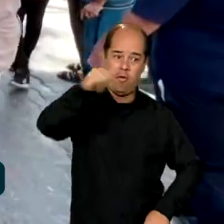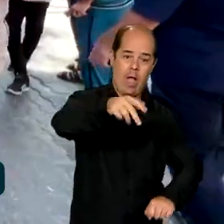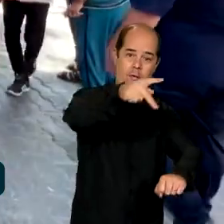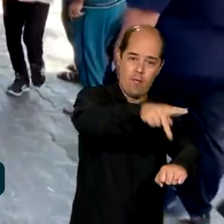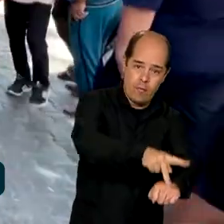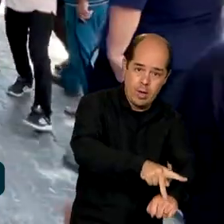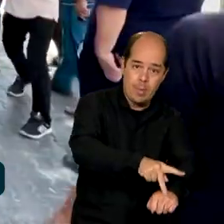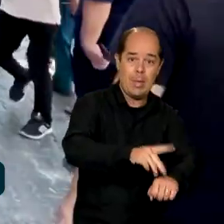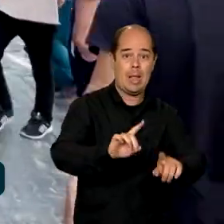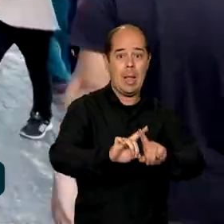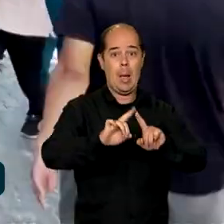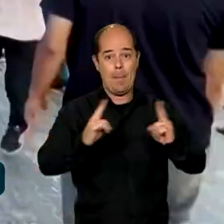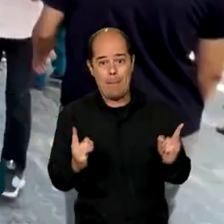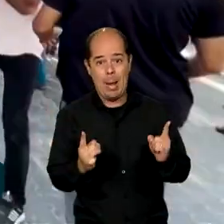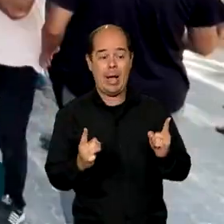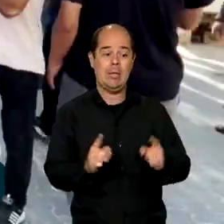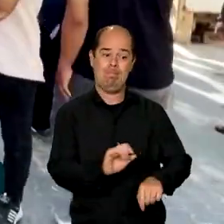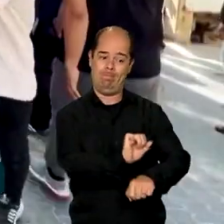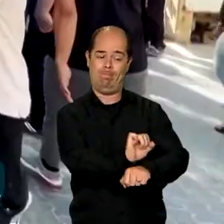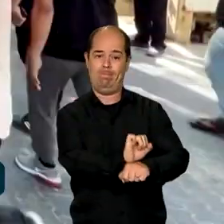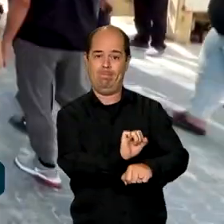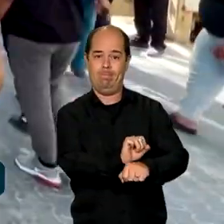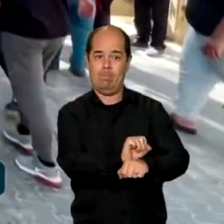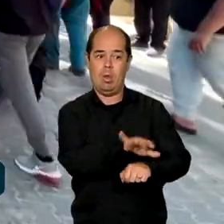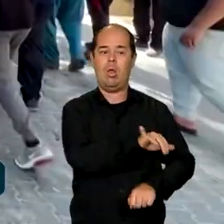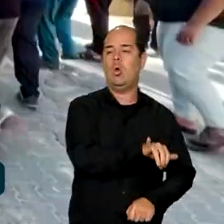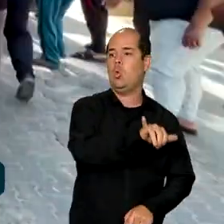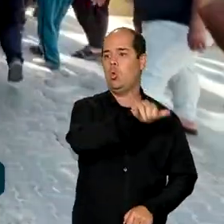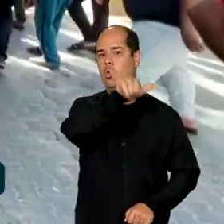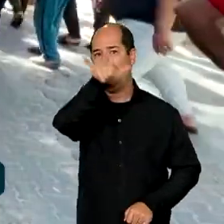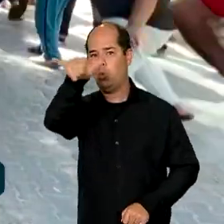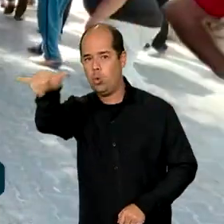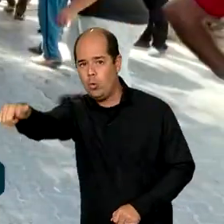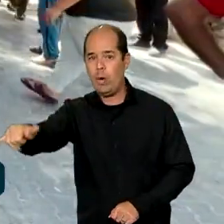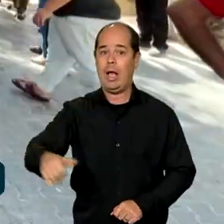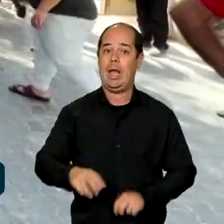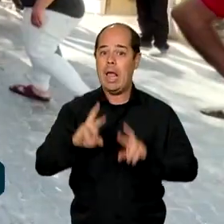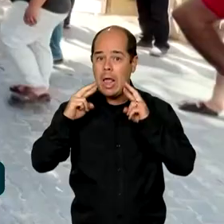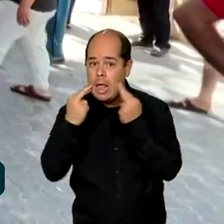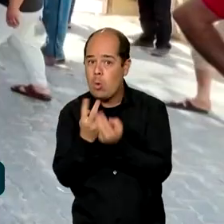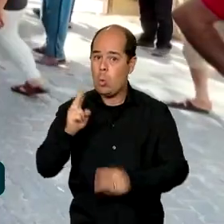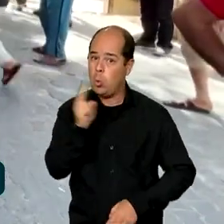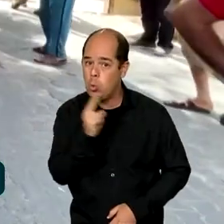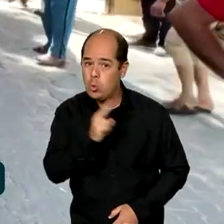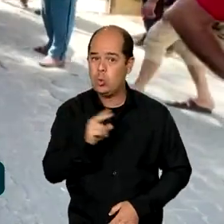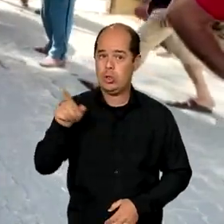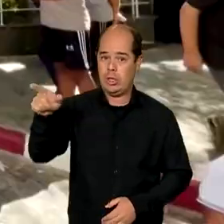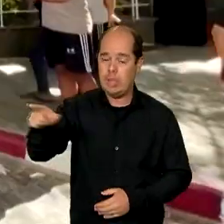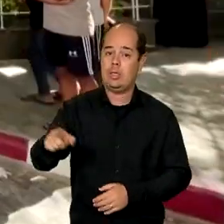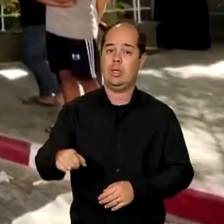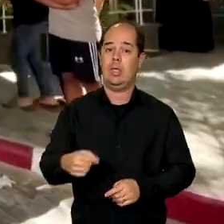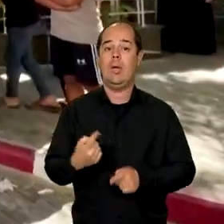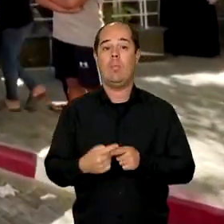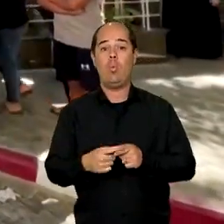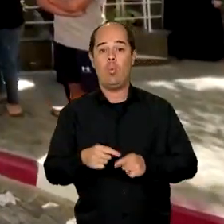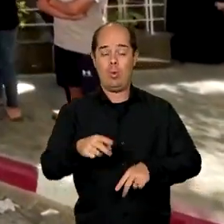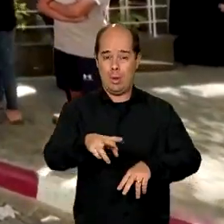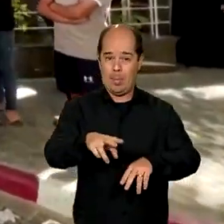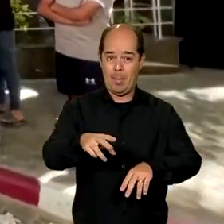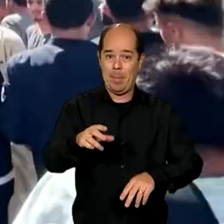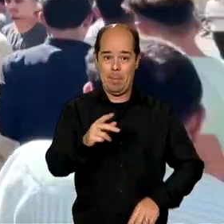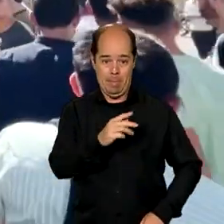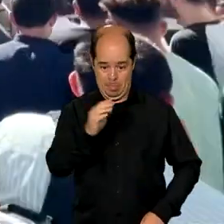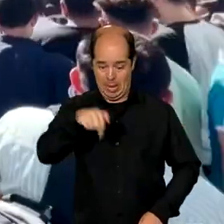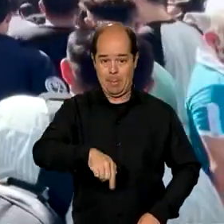viagem ao sudeste asiático para participar da reunião de emergência, já que o Brasil preside o Conselho de Segurança